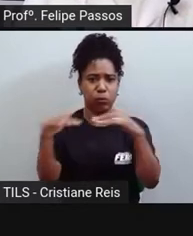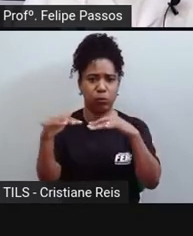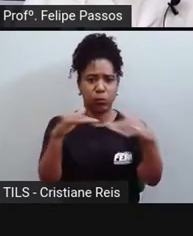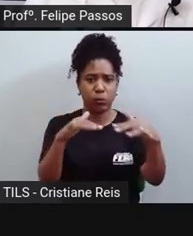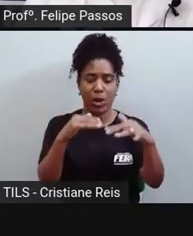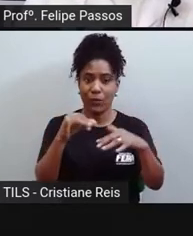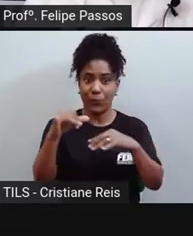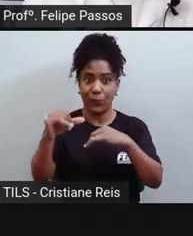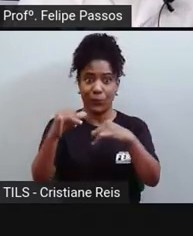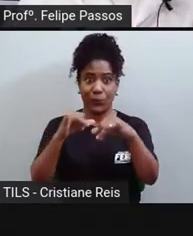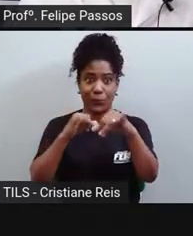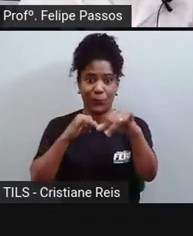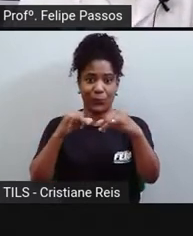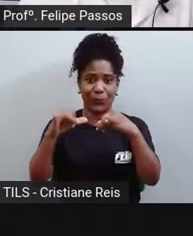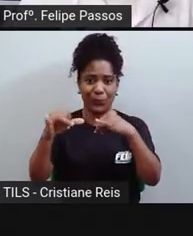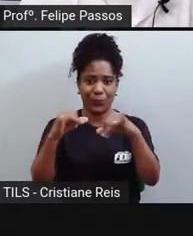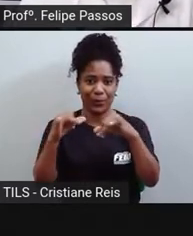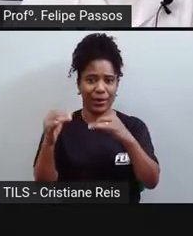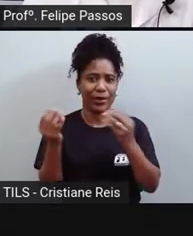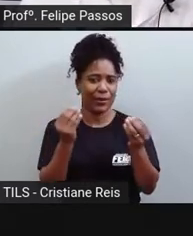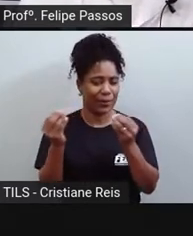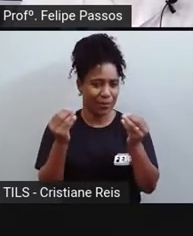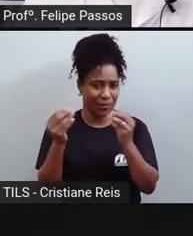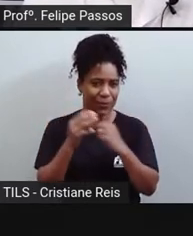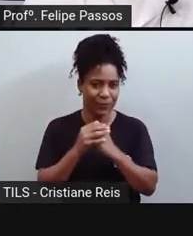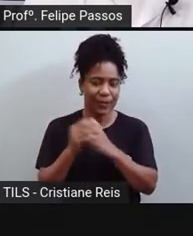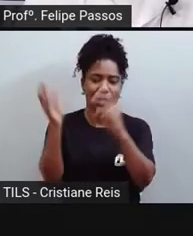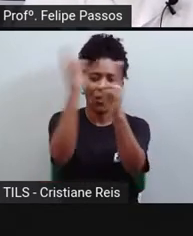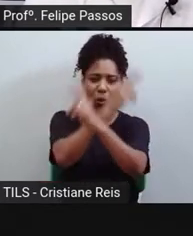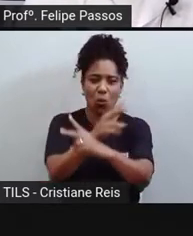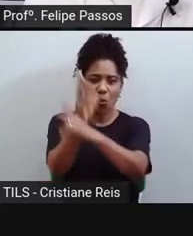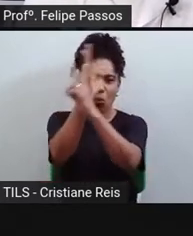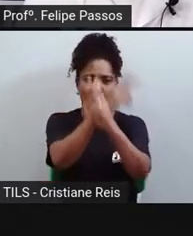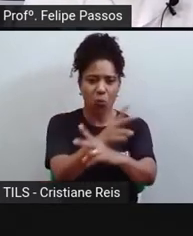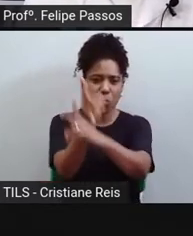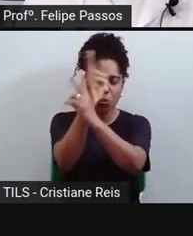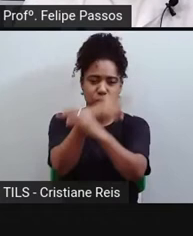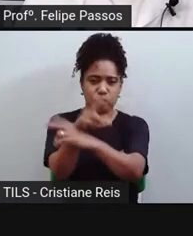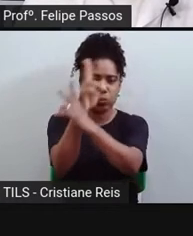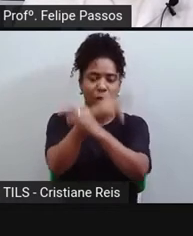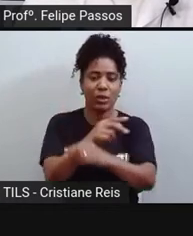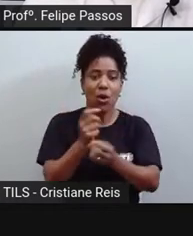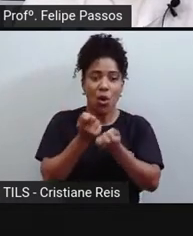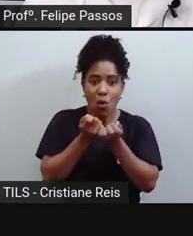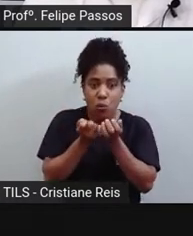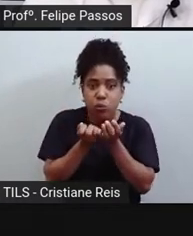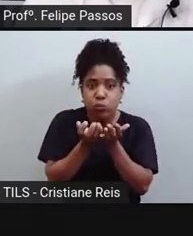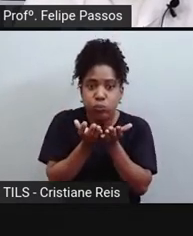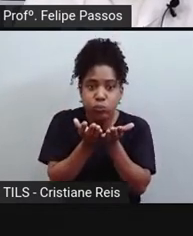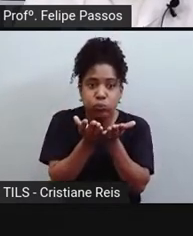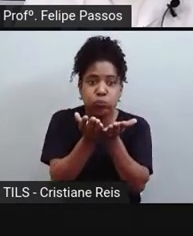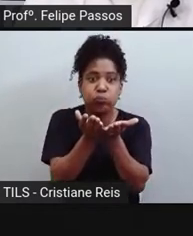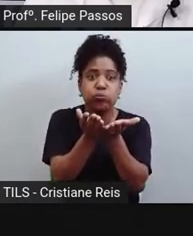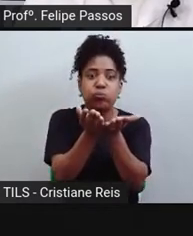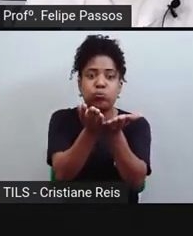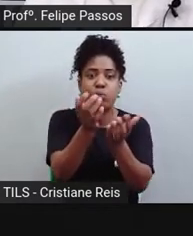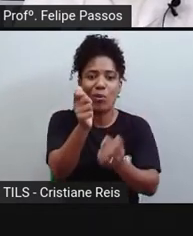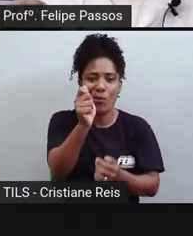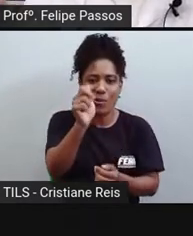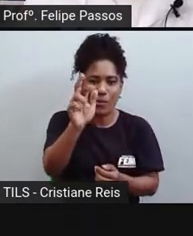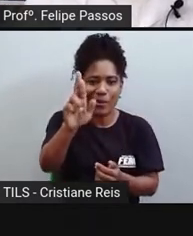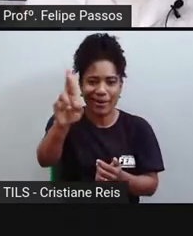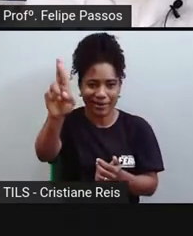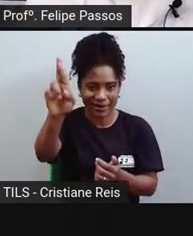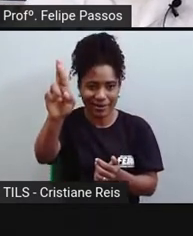grande quantidade de ar se movimentando. Logo, essa energia, ela é também muito importante na história da humanidade,